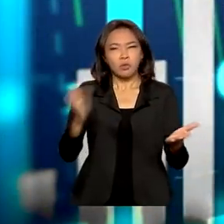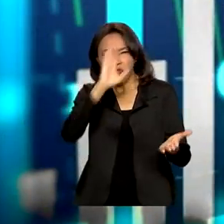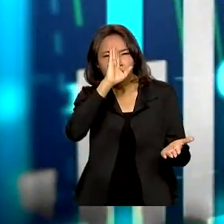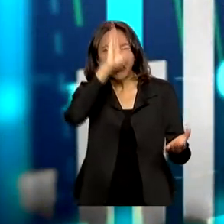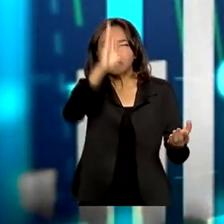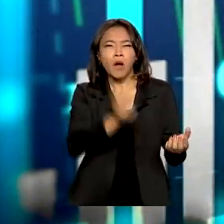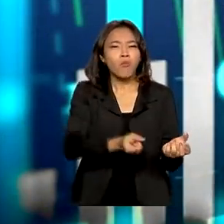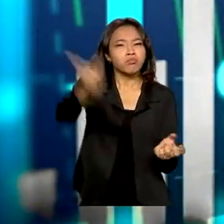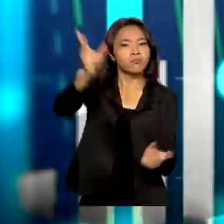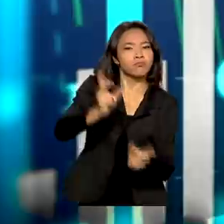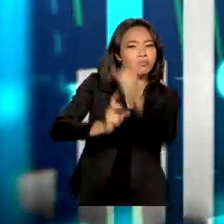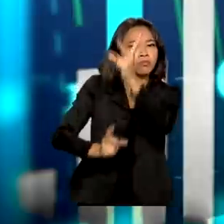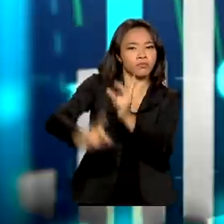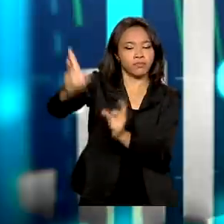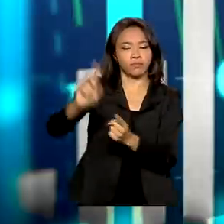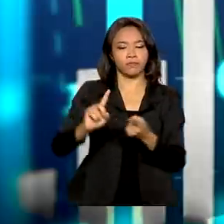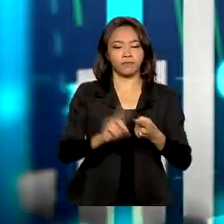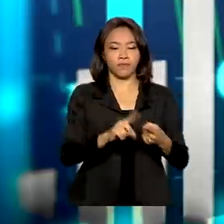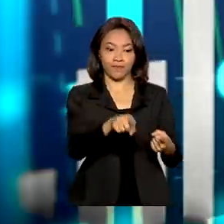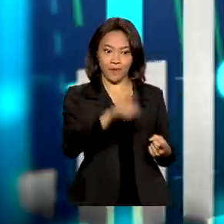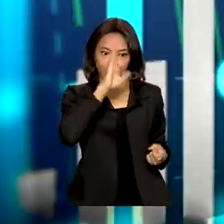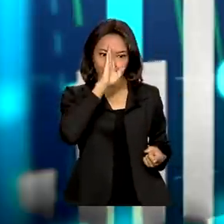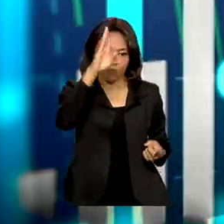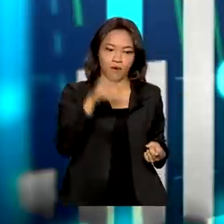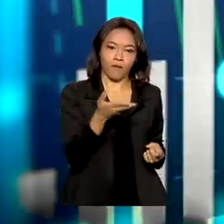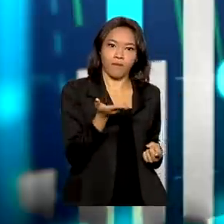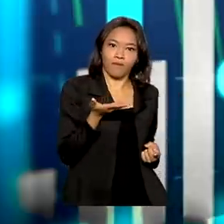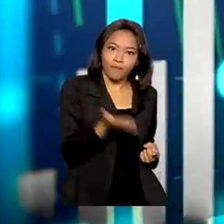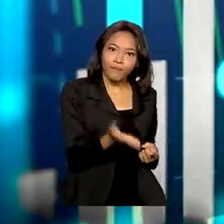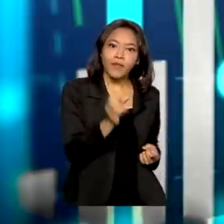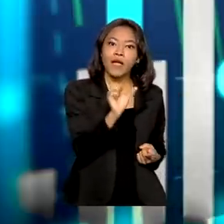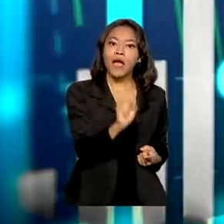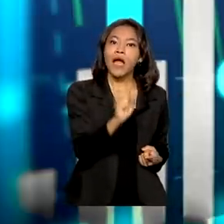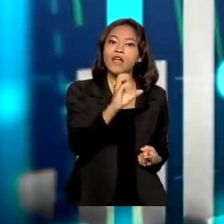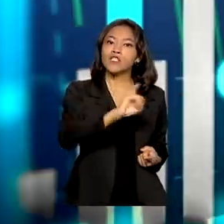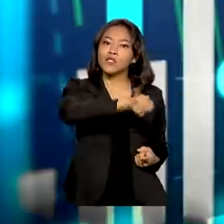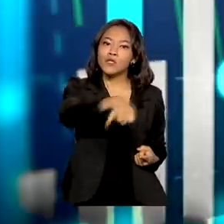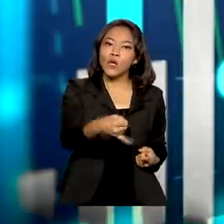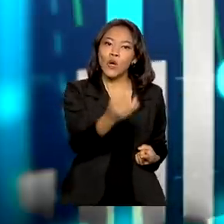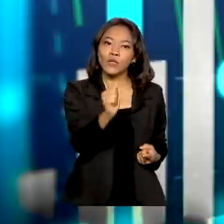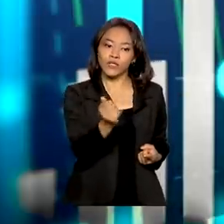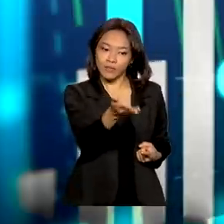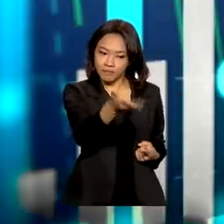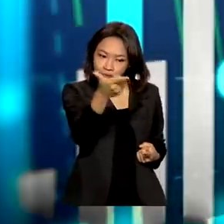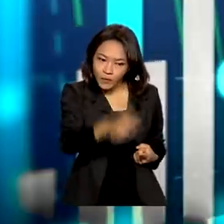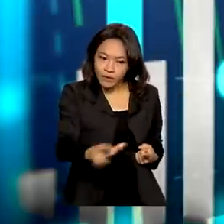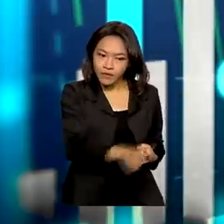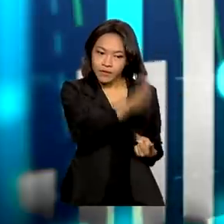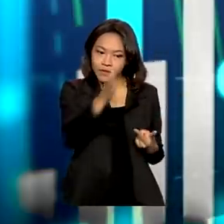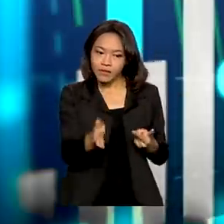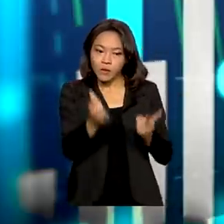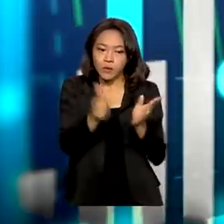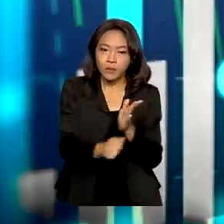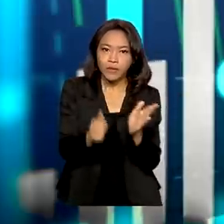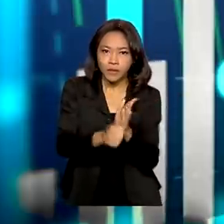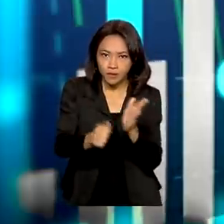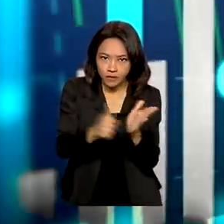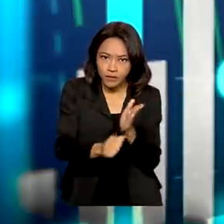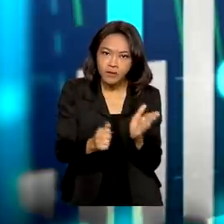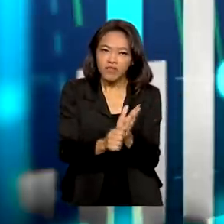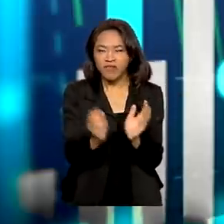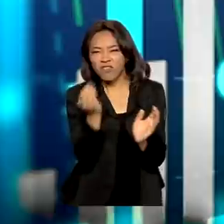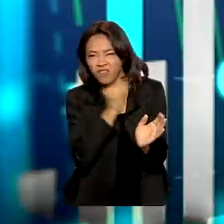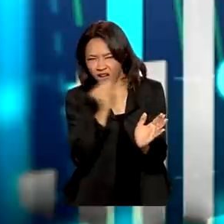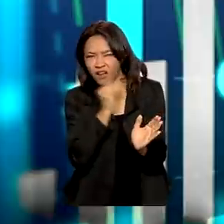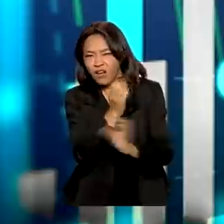exportações, como sempre, nós temos o nosso carro-chefe, que são, por exemplo, a soja, que aparece mais uma vez. O milho, que teve um desempenho um